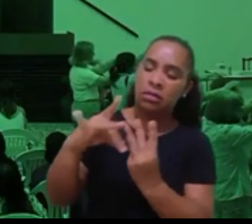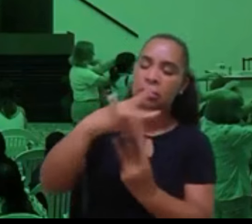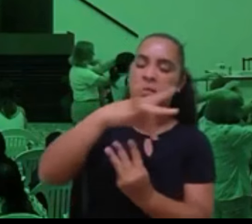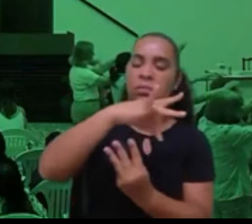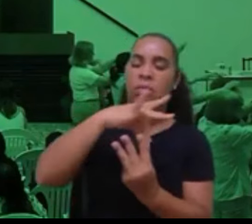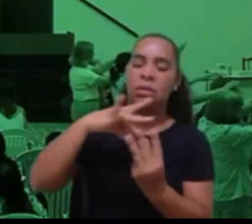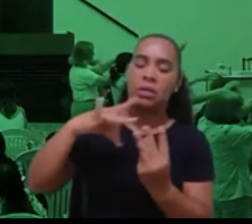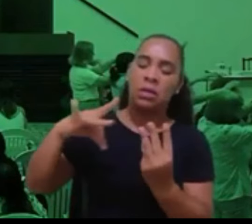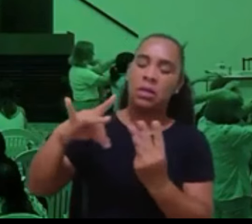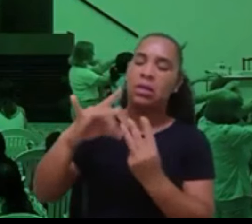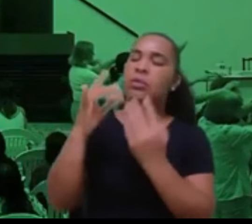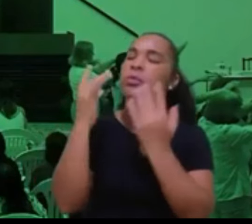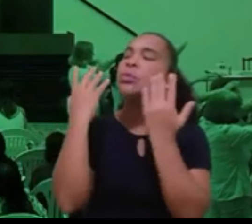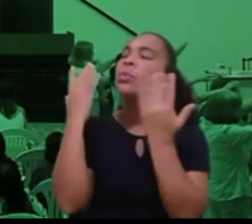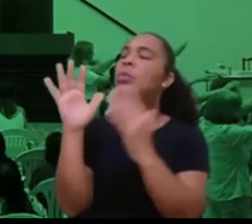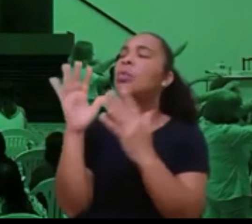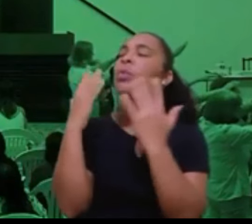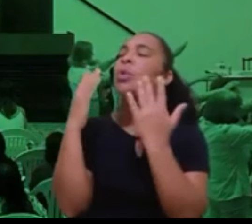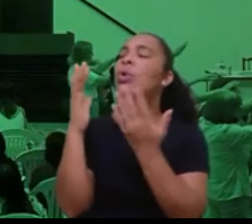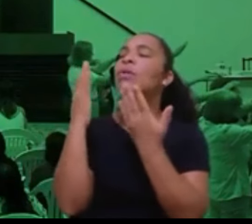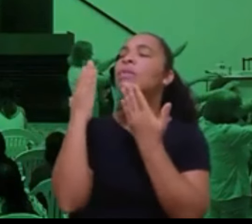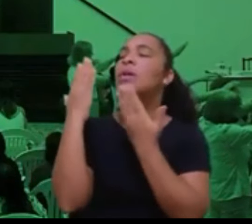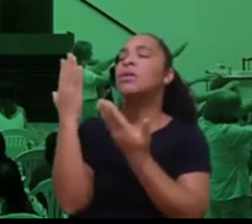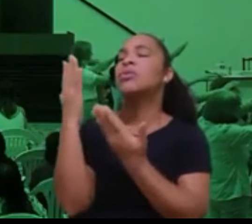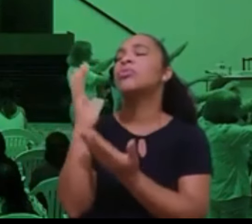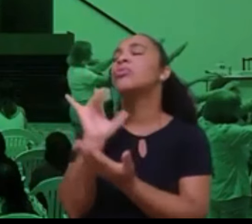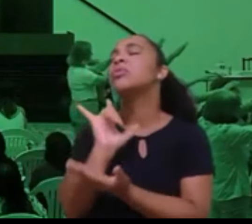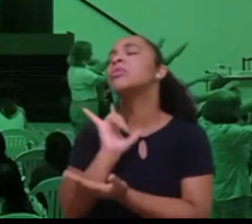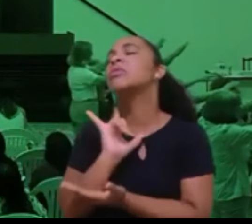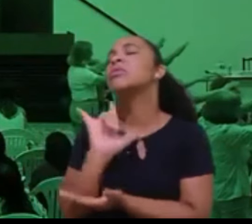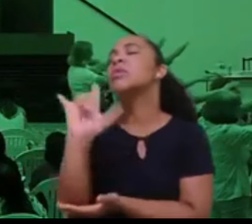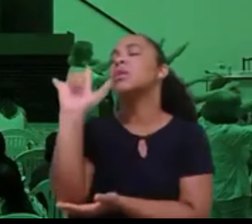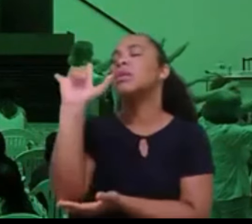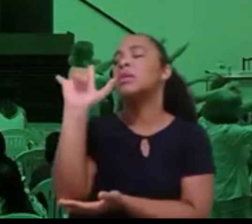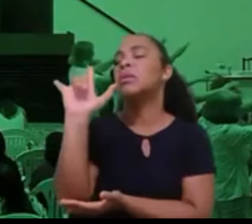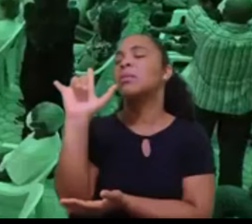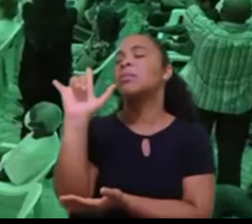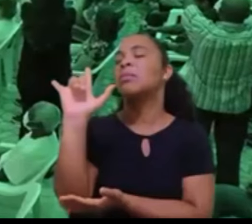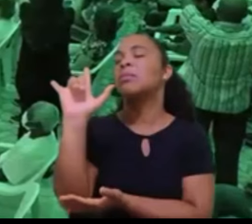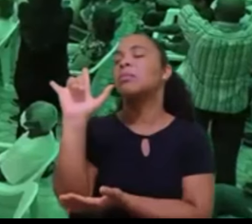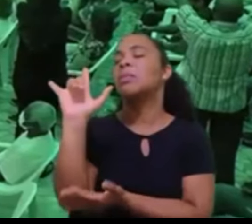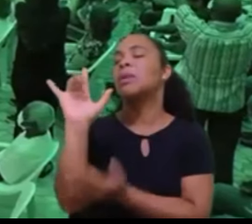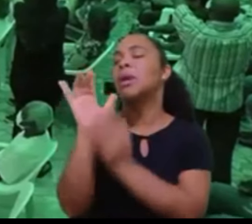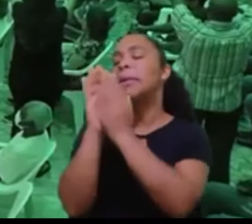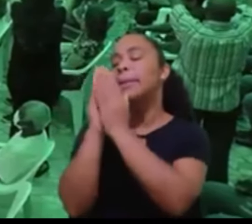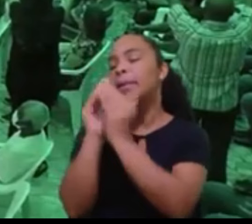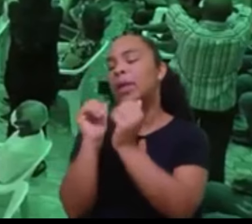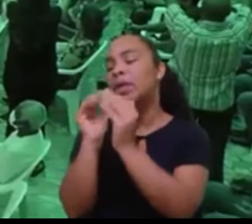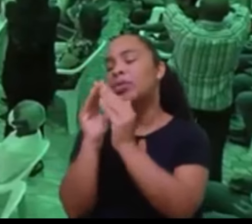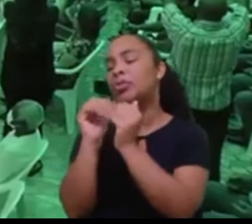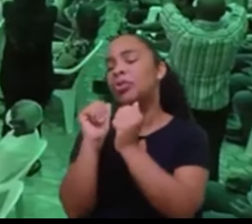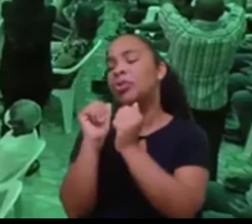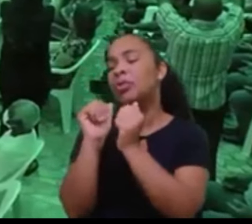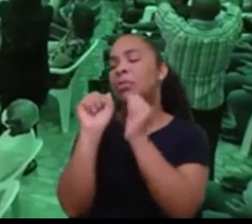louva e te ama por aqueles que a dirigem,